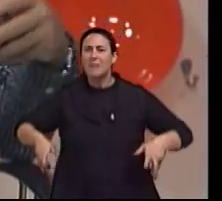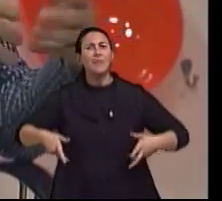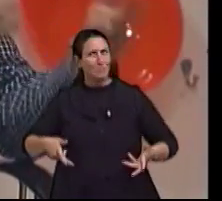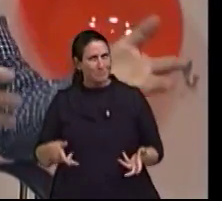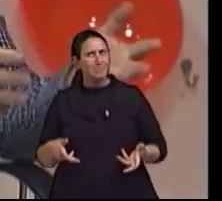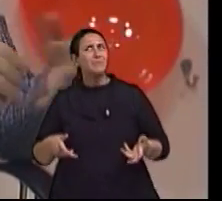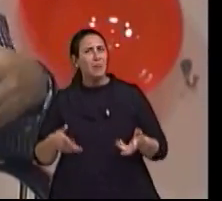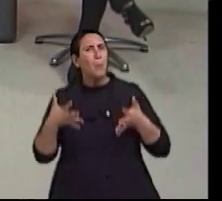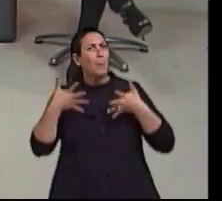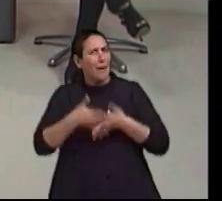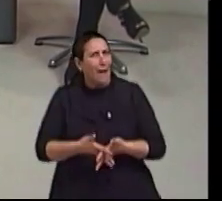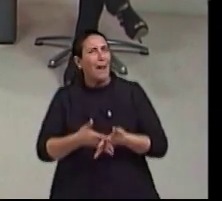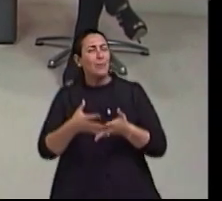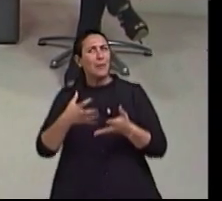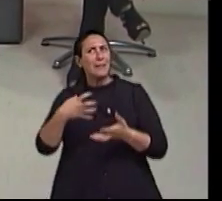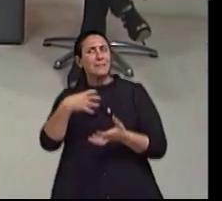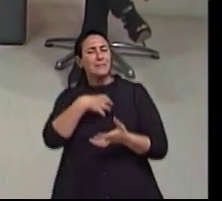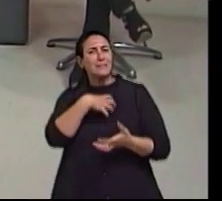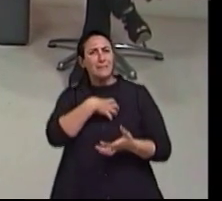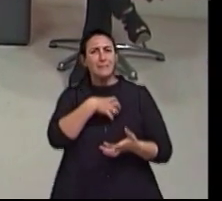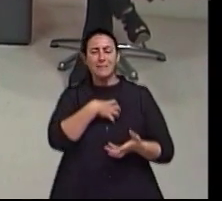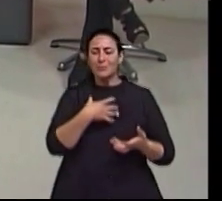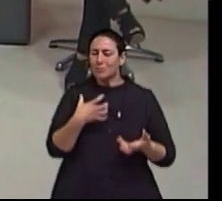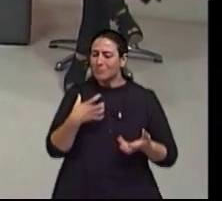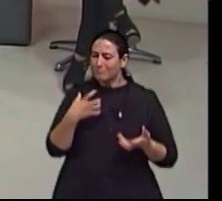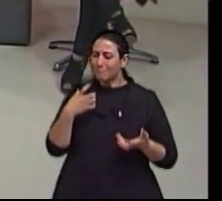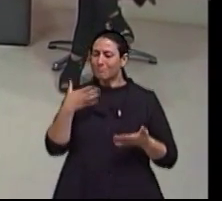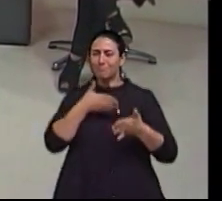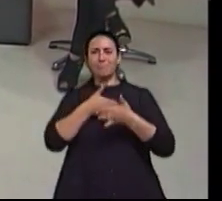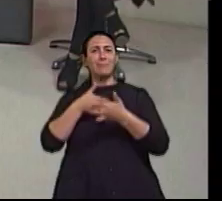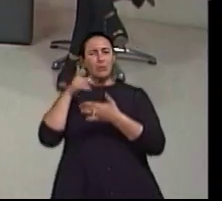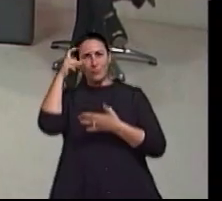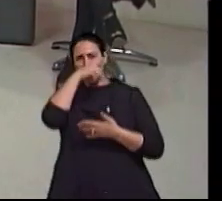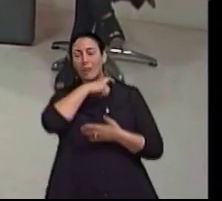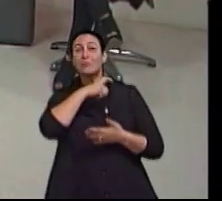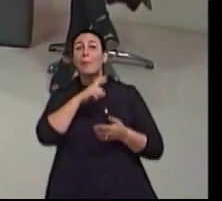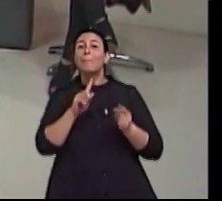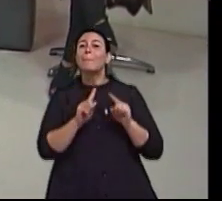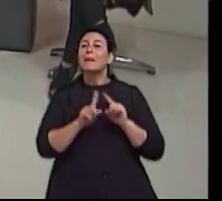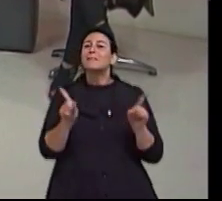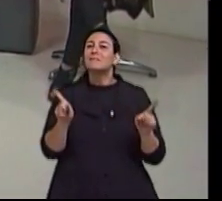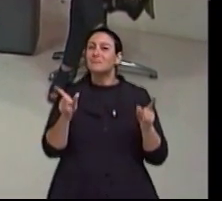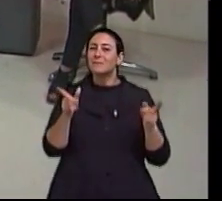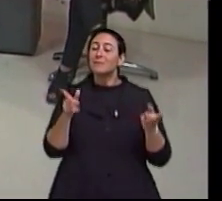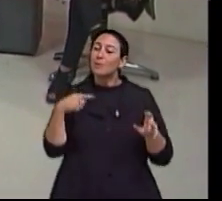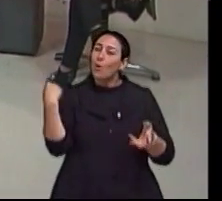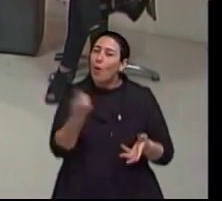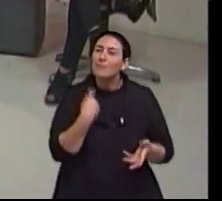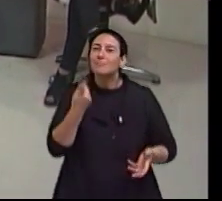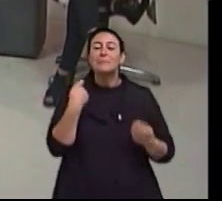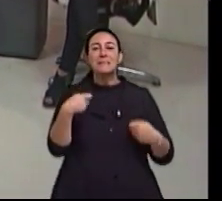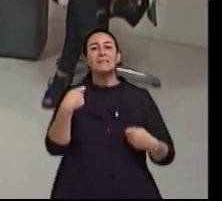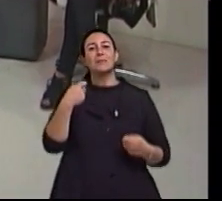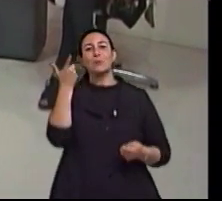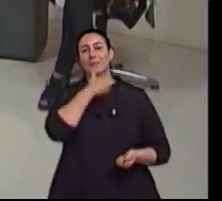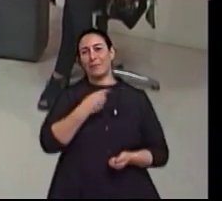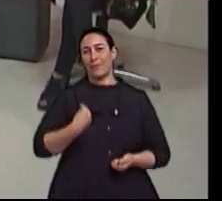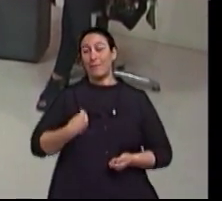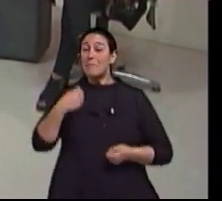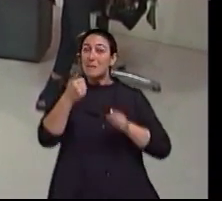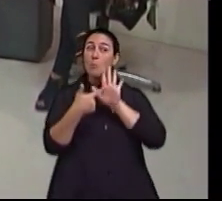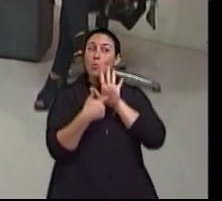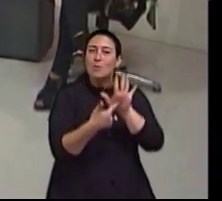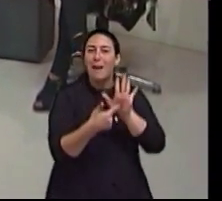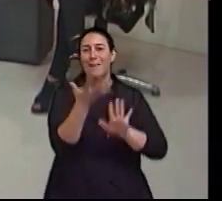cadeirante, o que é ter grau de dificuldade, não que todas vão ter, mas que a gente consiga viver. E eu acho que expor isso nas nossas